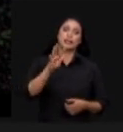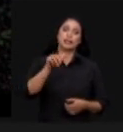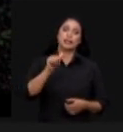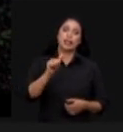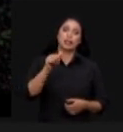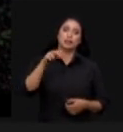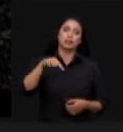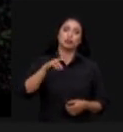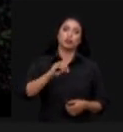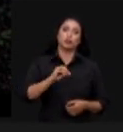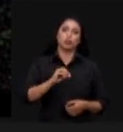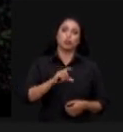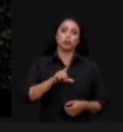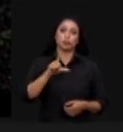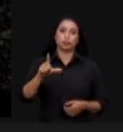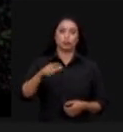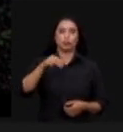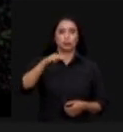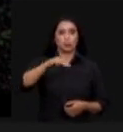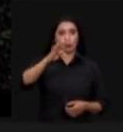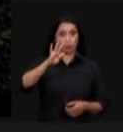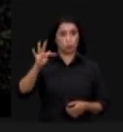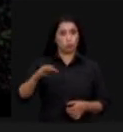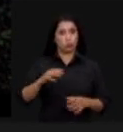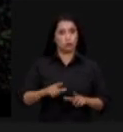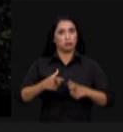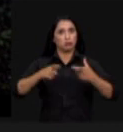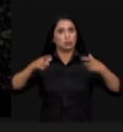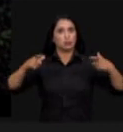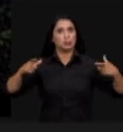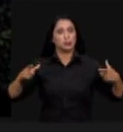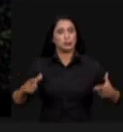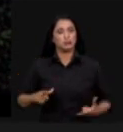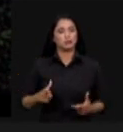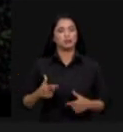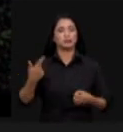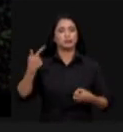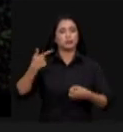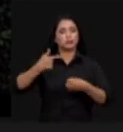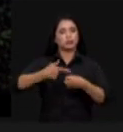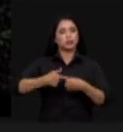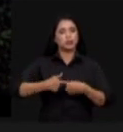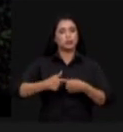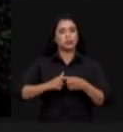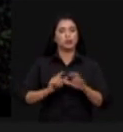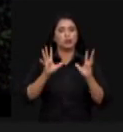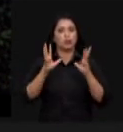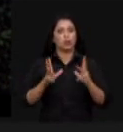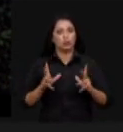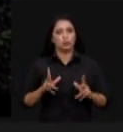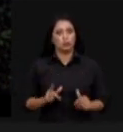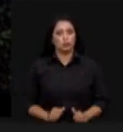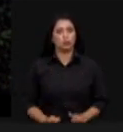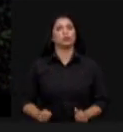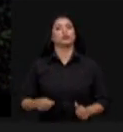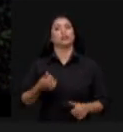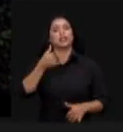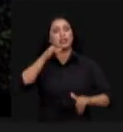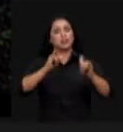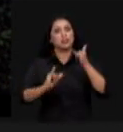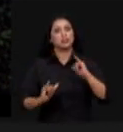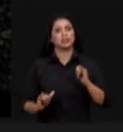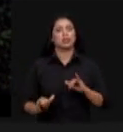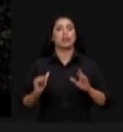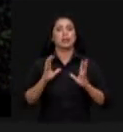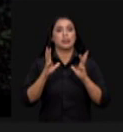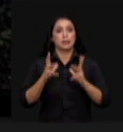hoje ela vem crescendo a passos largos produzindo combustível limpo e nós somos uma fonte de energia renovável e limpa para